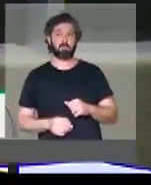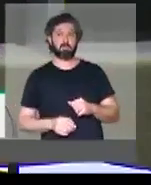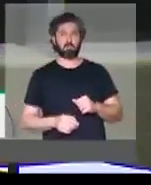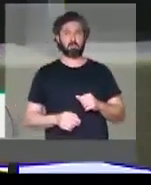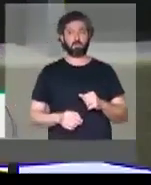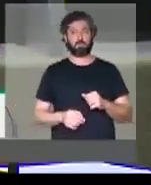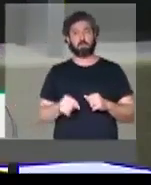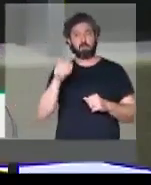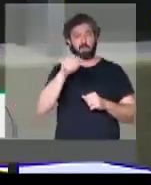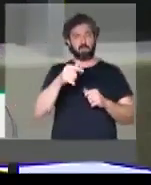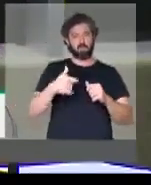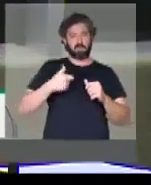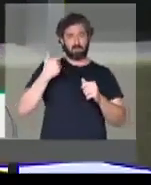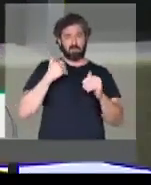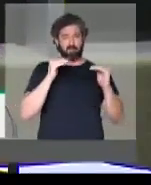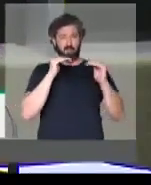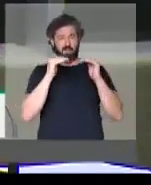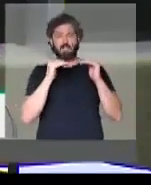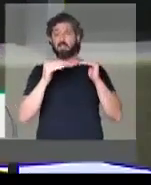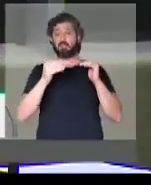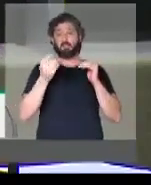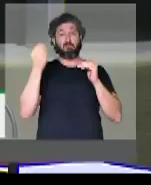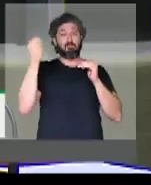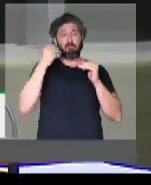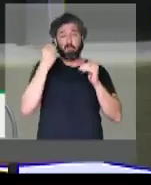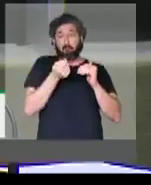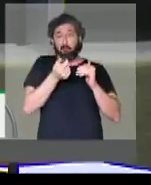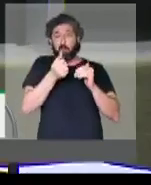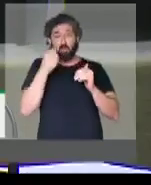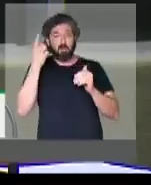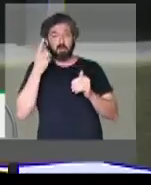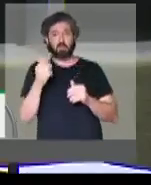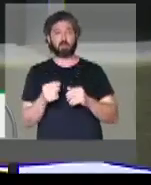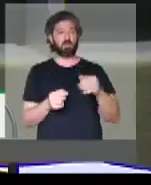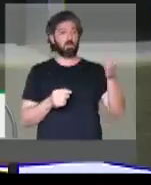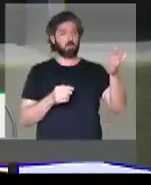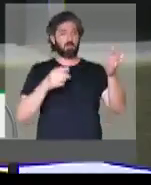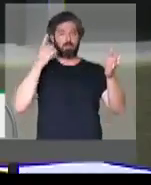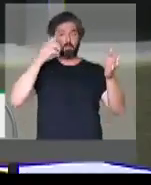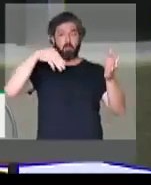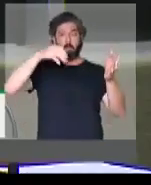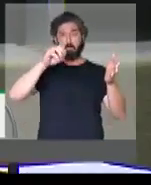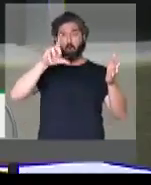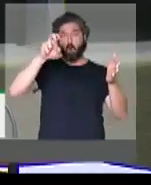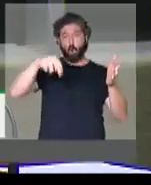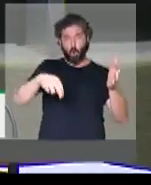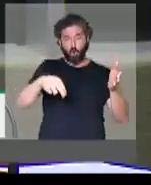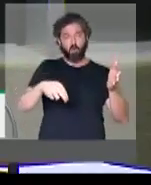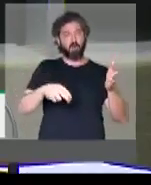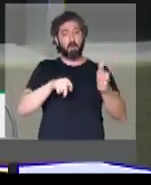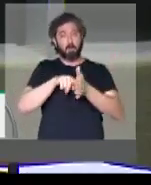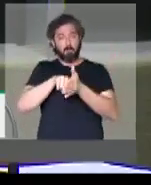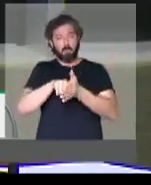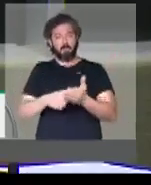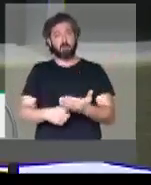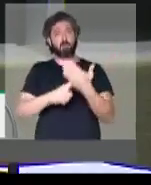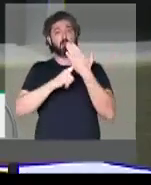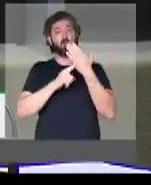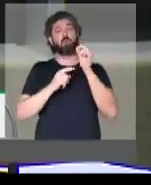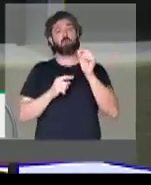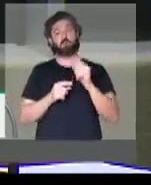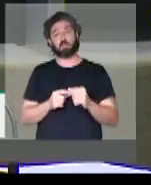faixa é uma faixa pequena de trabalhadores. O deputado Molon pesquisou e me dizia